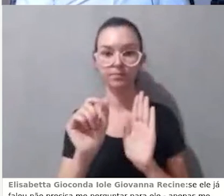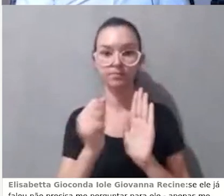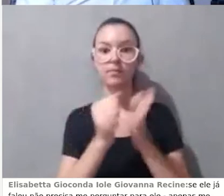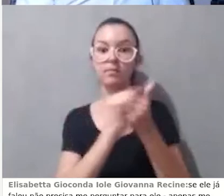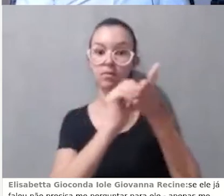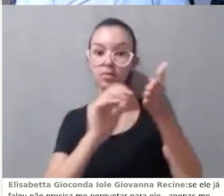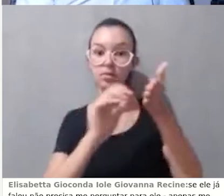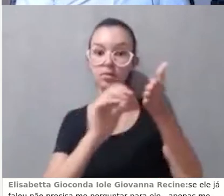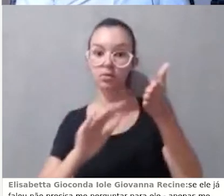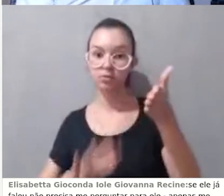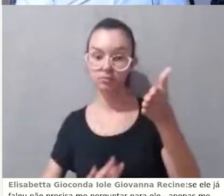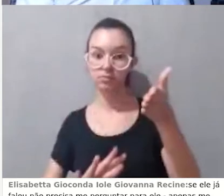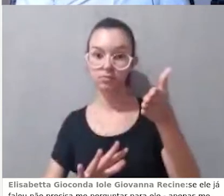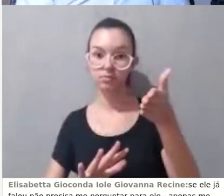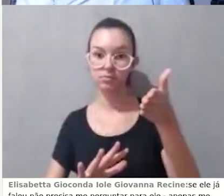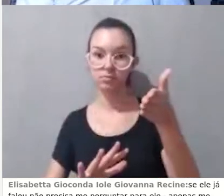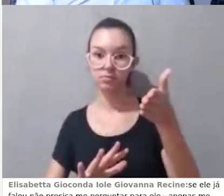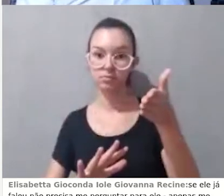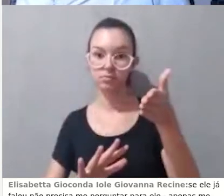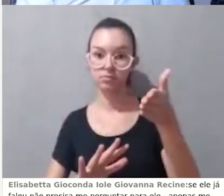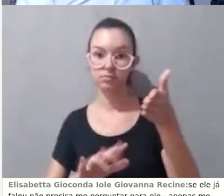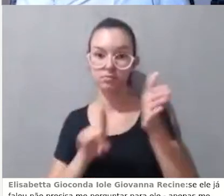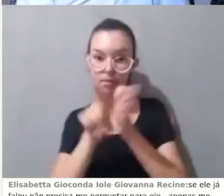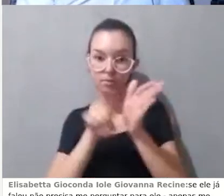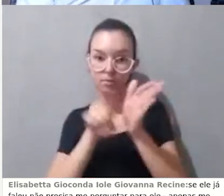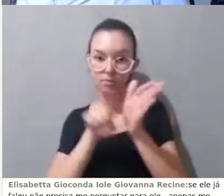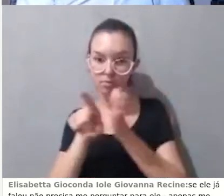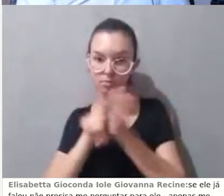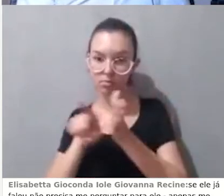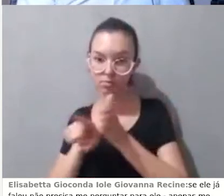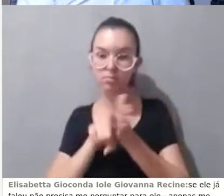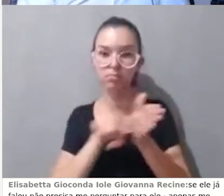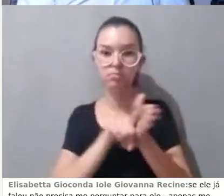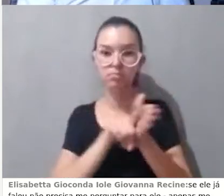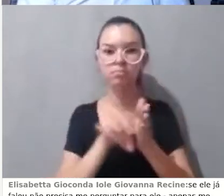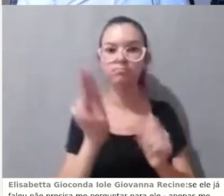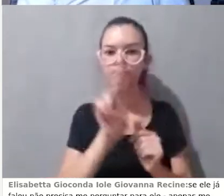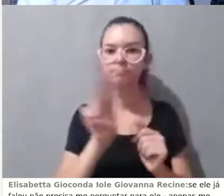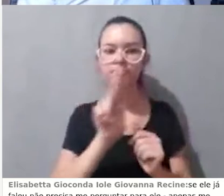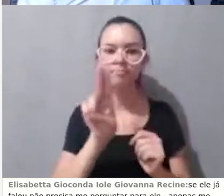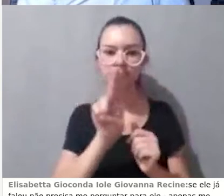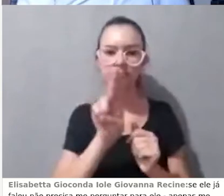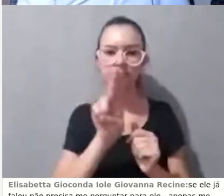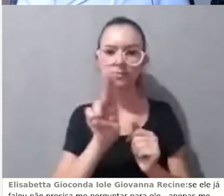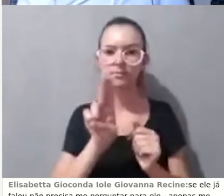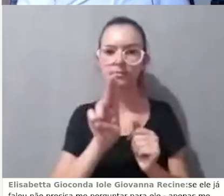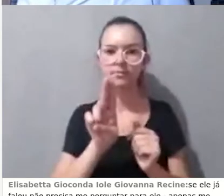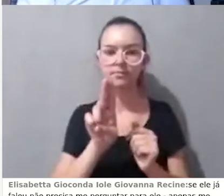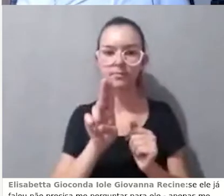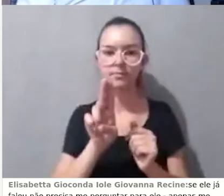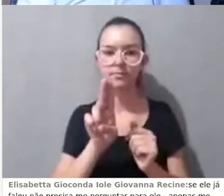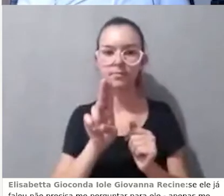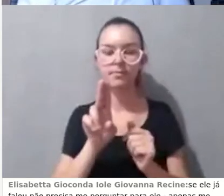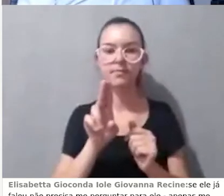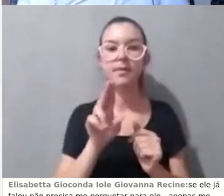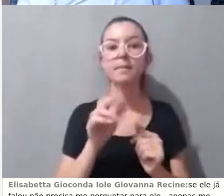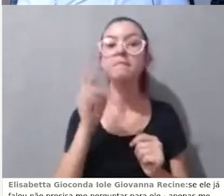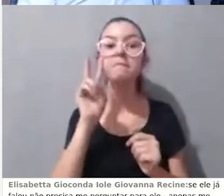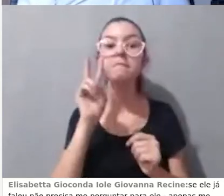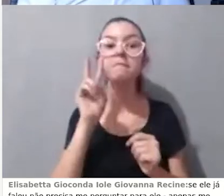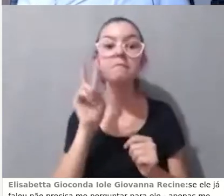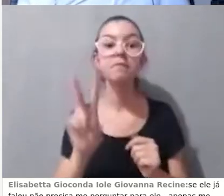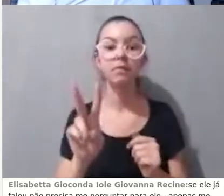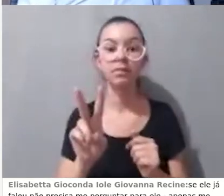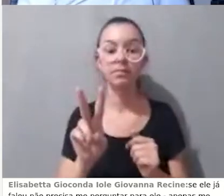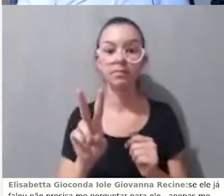geralmente muito utilizados para avaliar a resposta do aluno e aqui eu